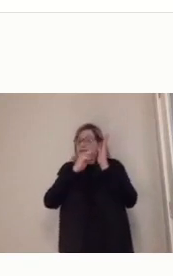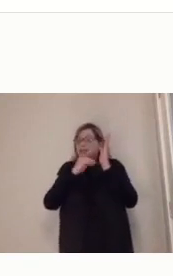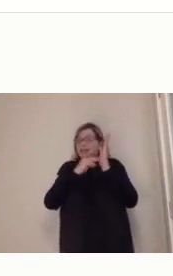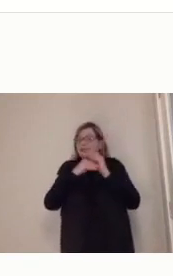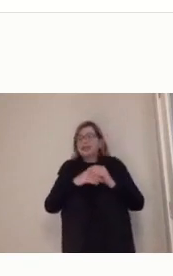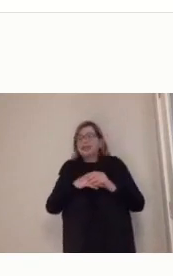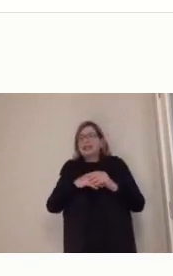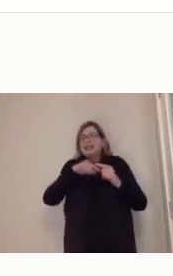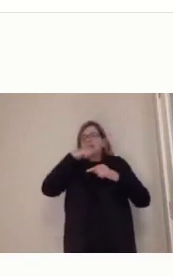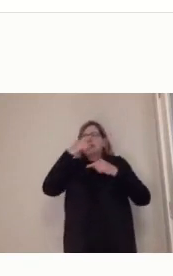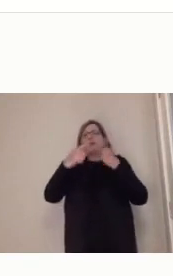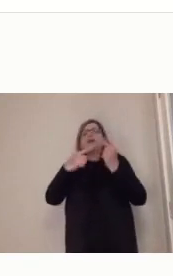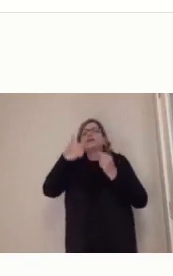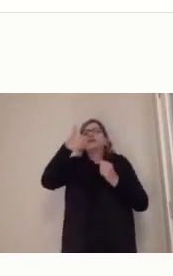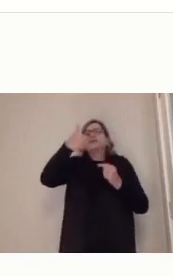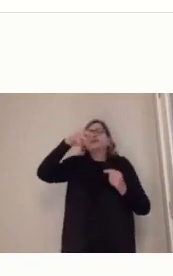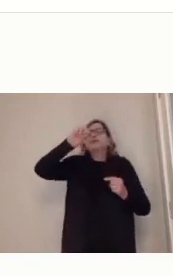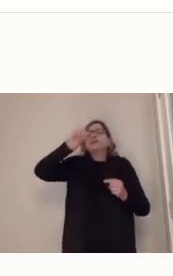correspondência, né?